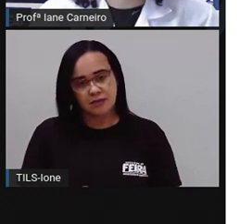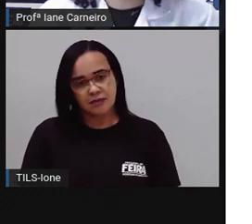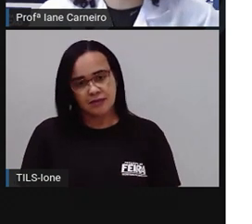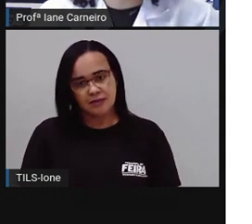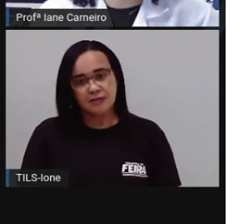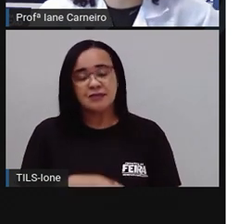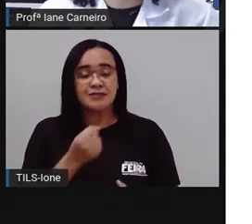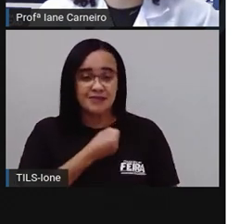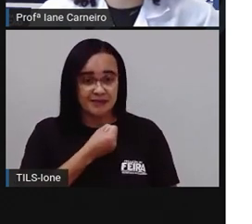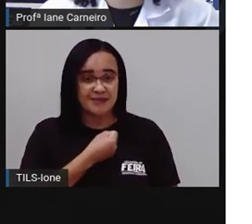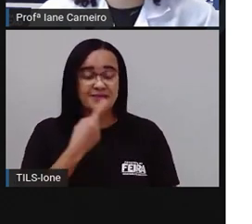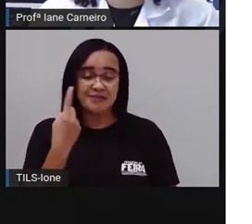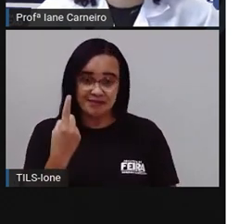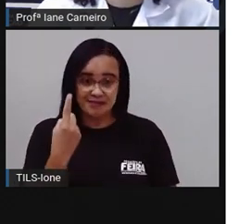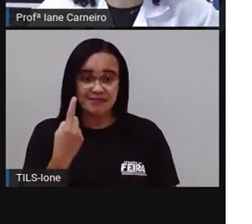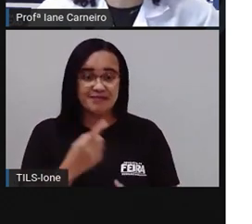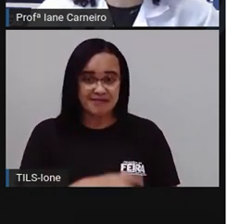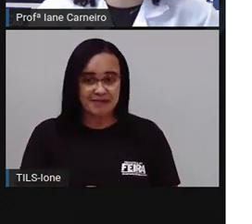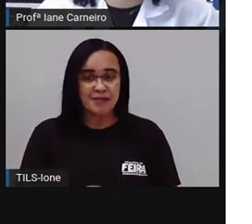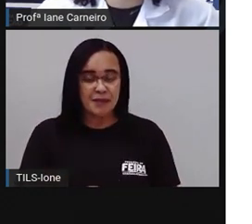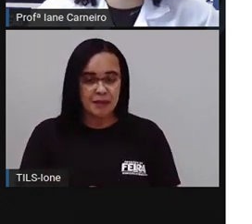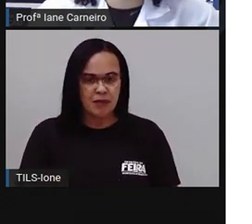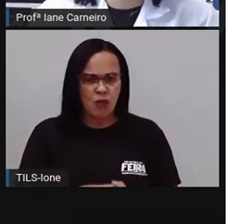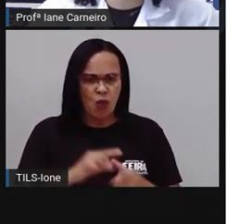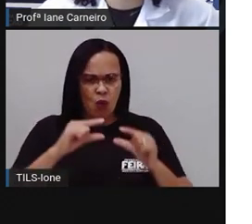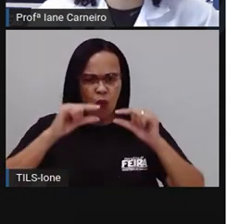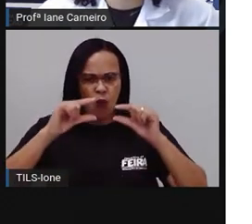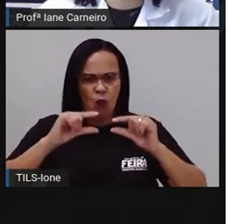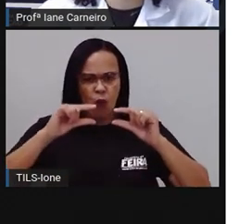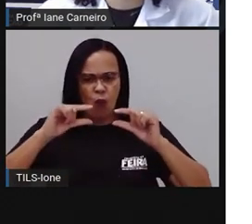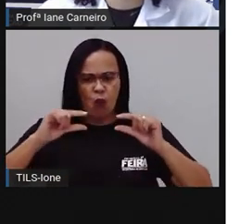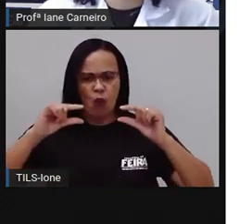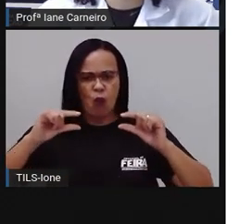O 1, muito bom. E o mais grosso?